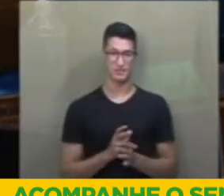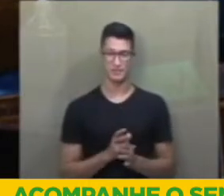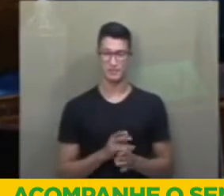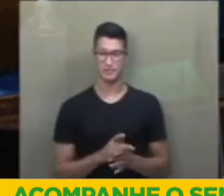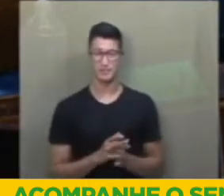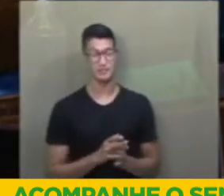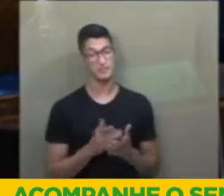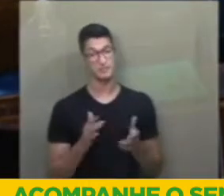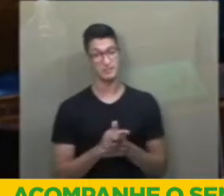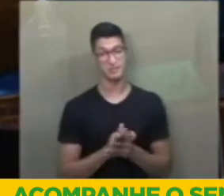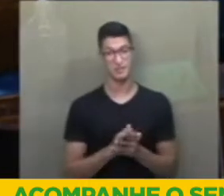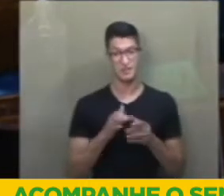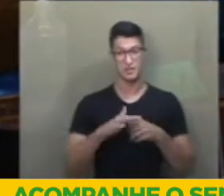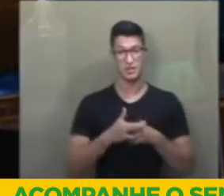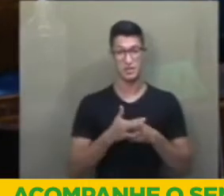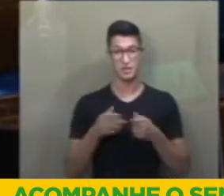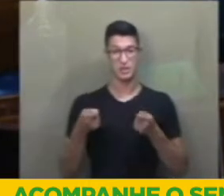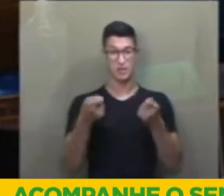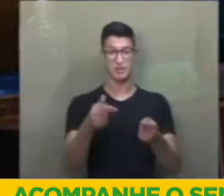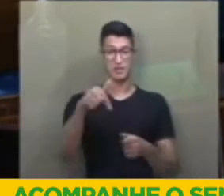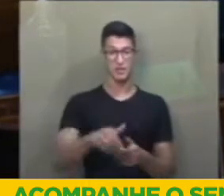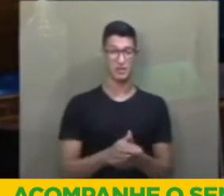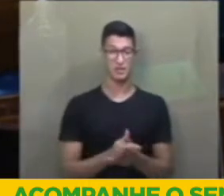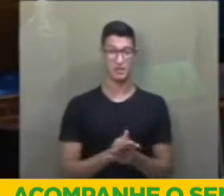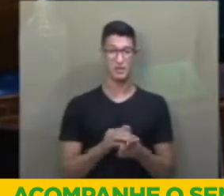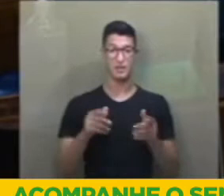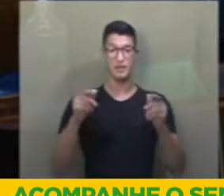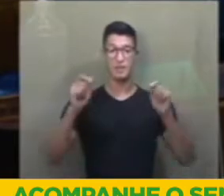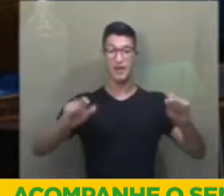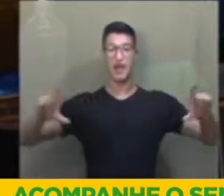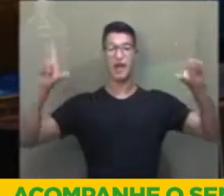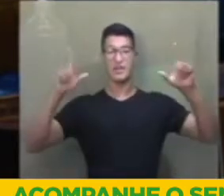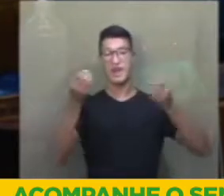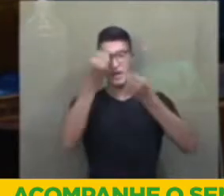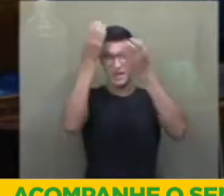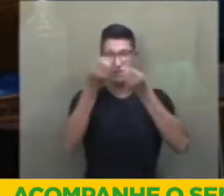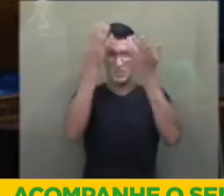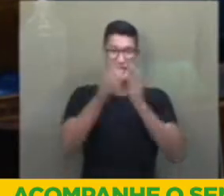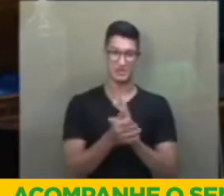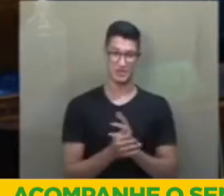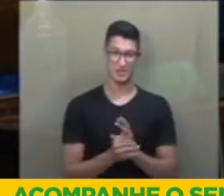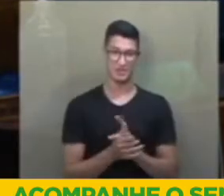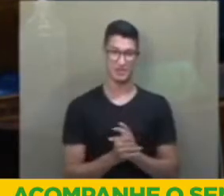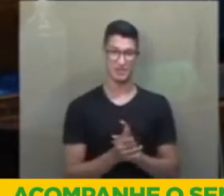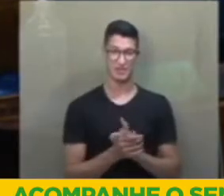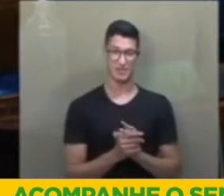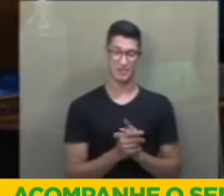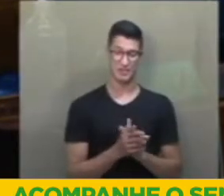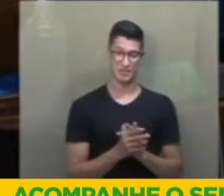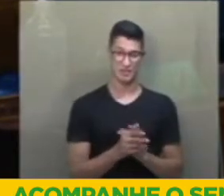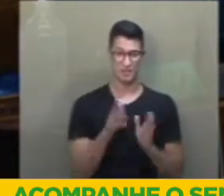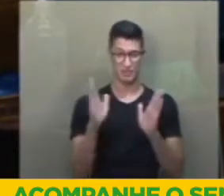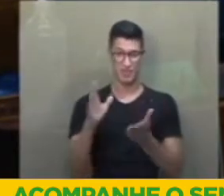de apresentarmos aqui o espetáculo da criatividade. Esse fatiamento